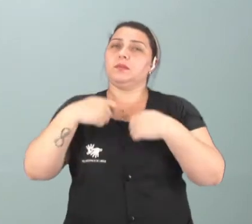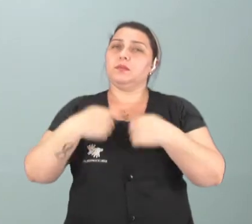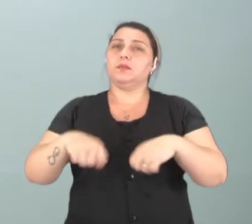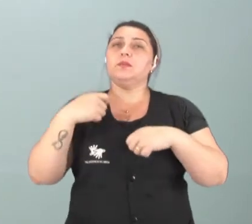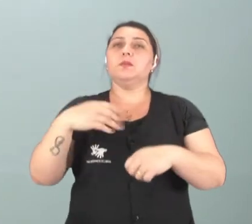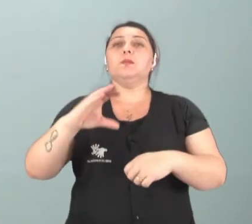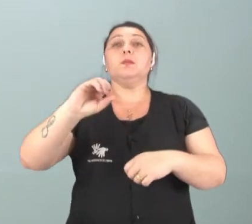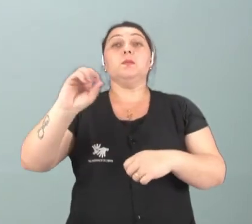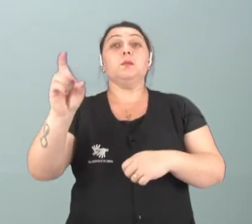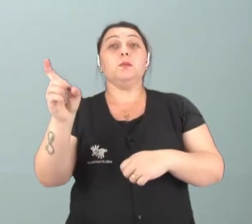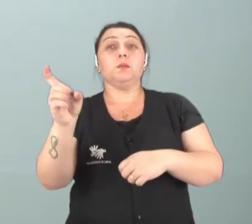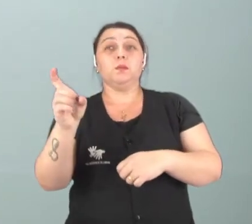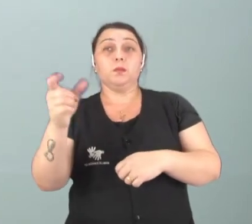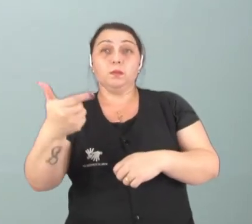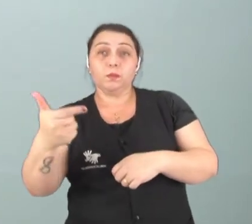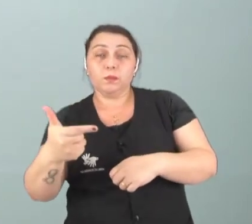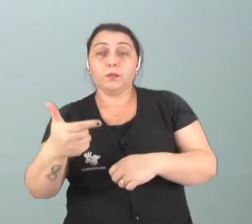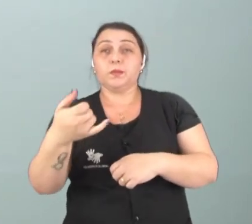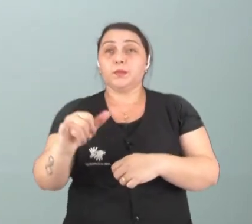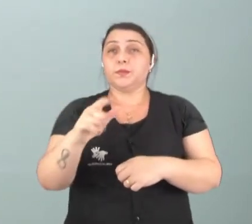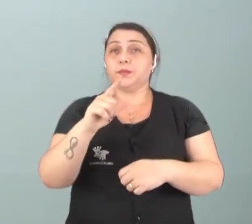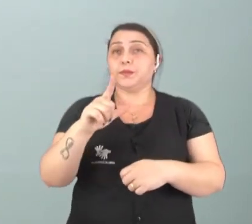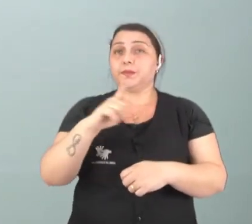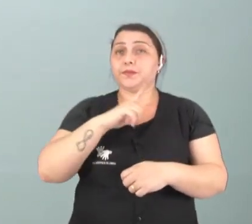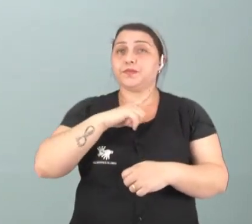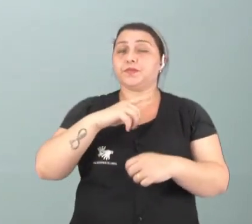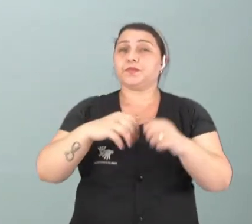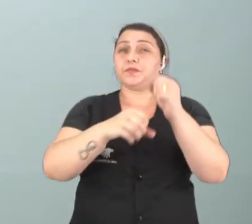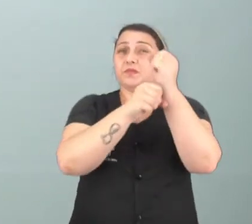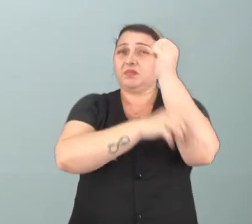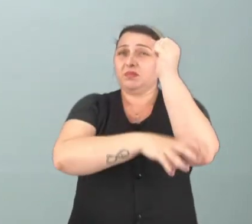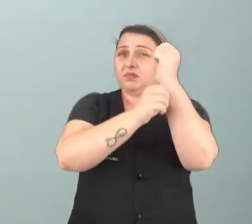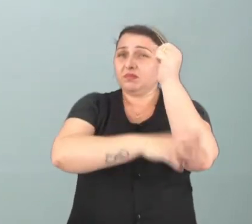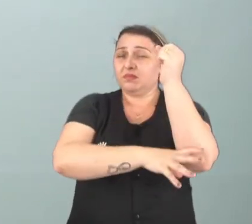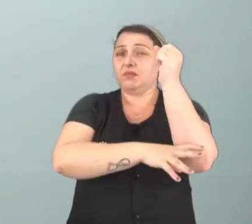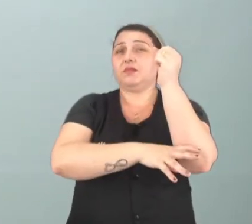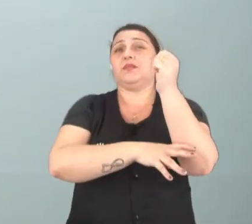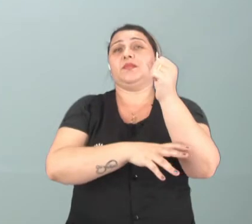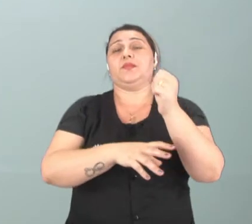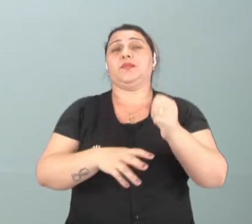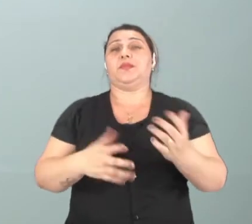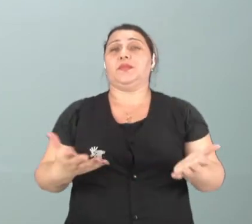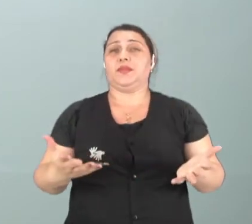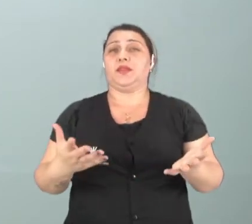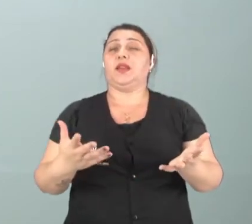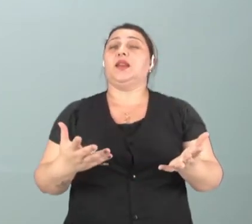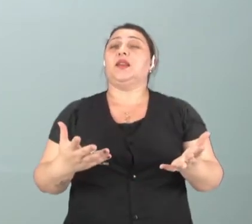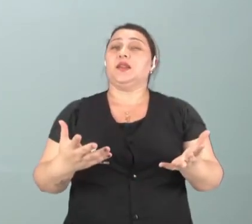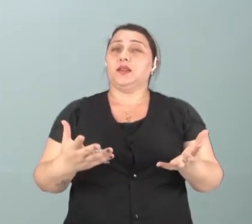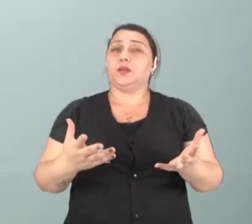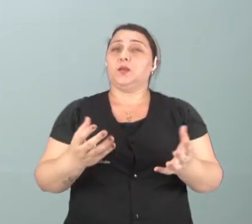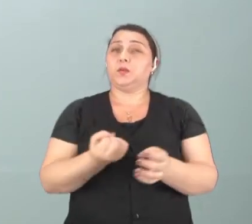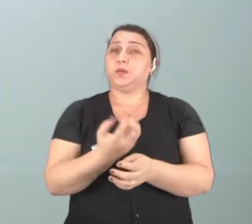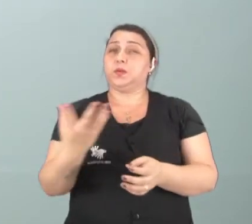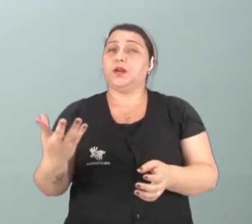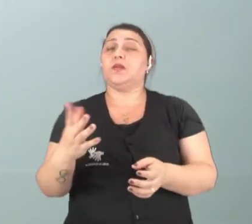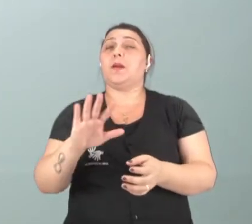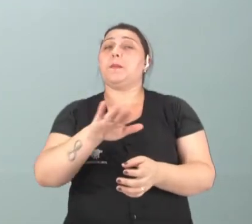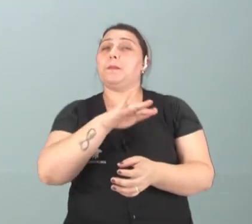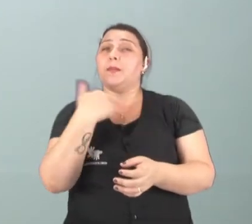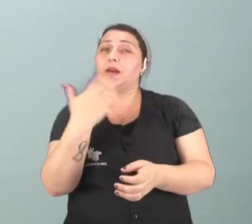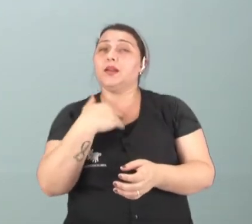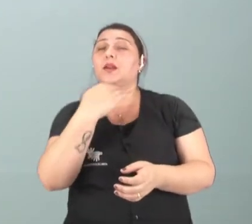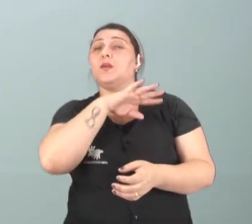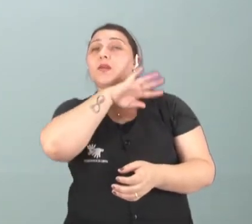oxigenação. E se tiver lá colifórnios fecais, né, em altas proporções, vai matar todo tipo de